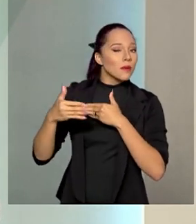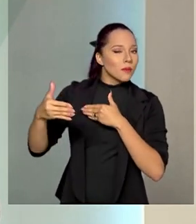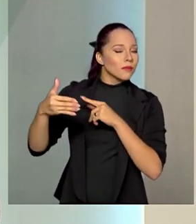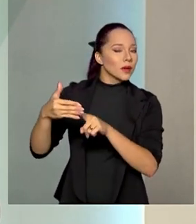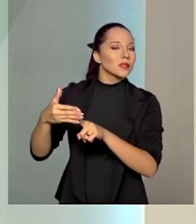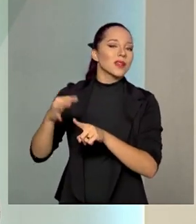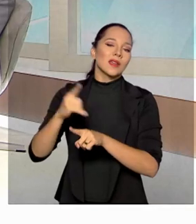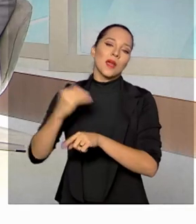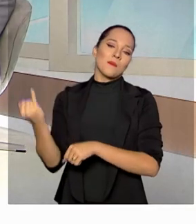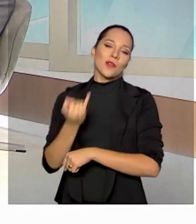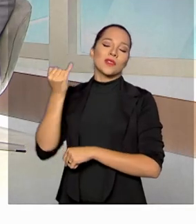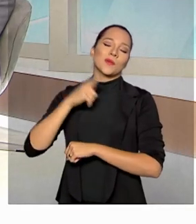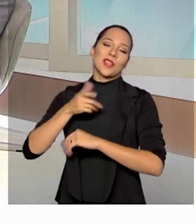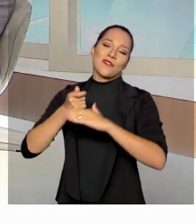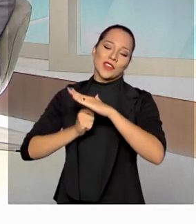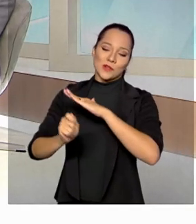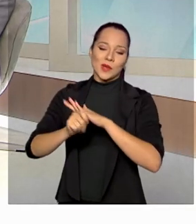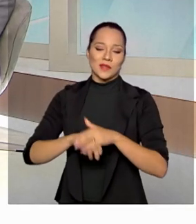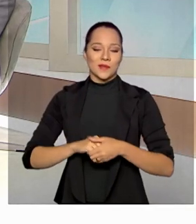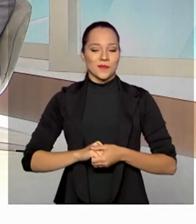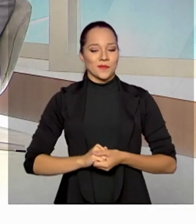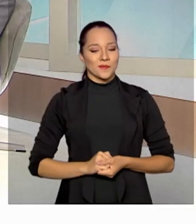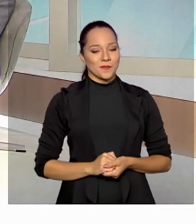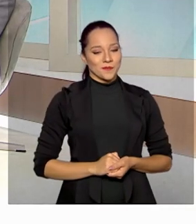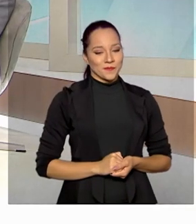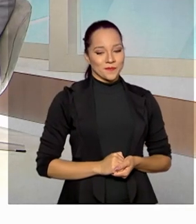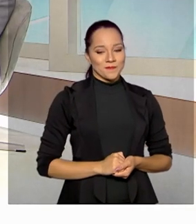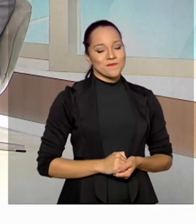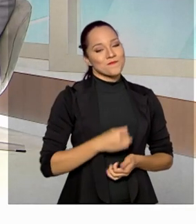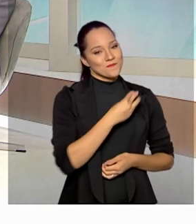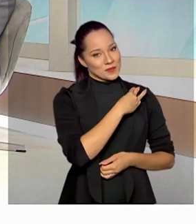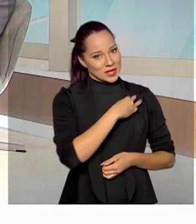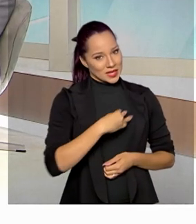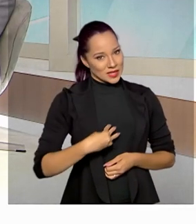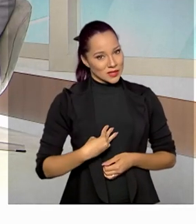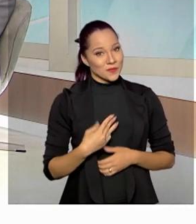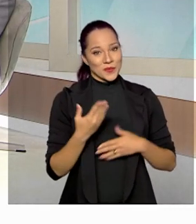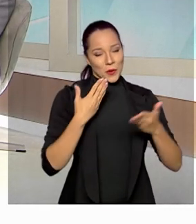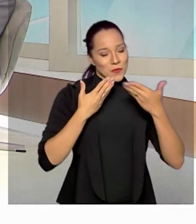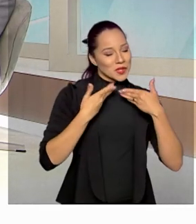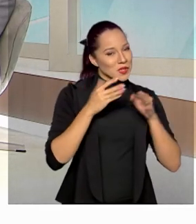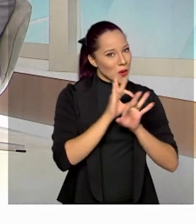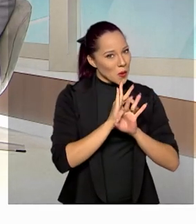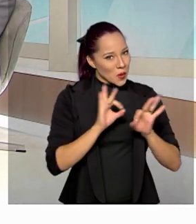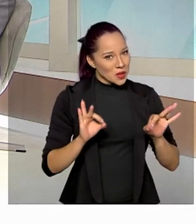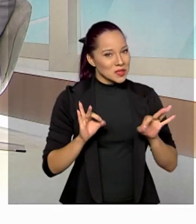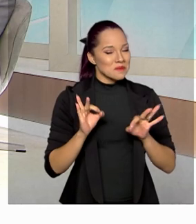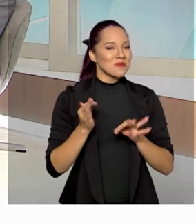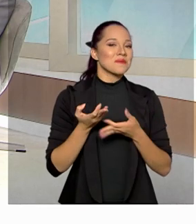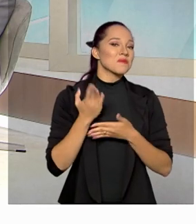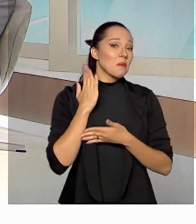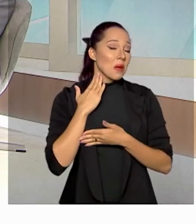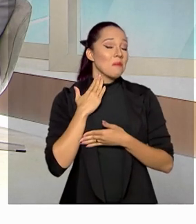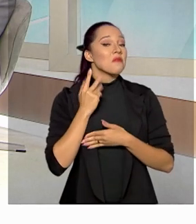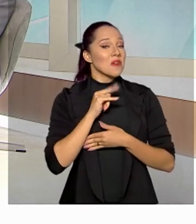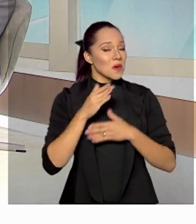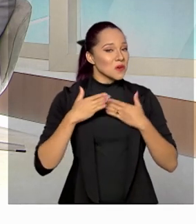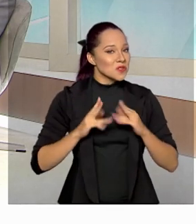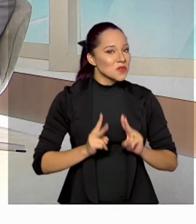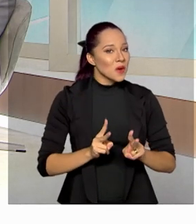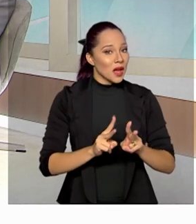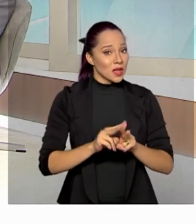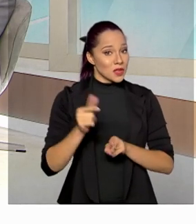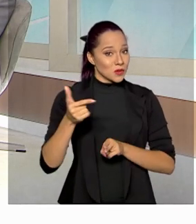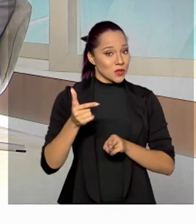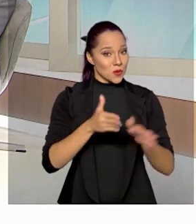para que haja investimentos. Ministro, a conversa está ótima, o papo vai continuar agora no